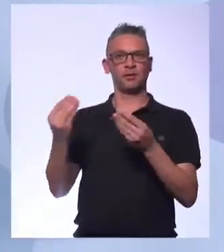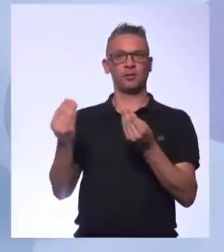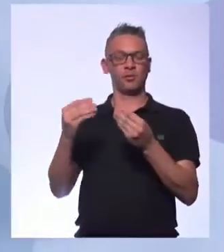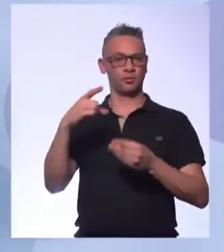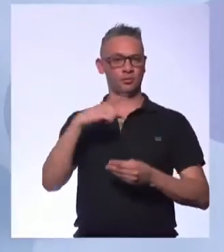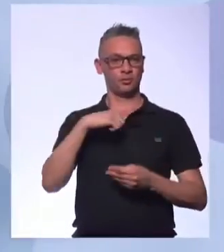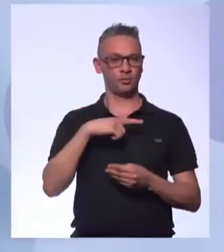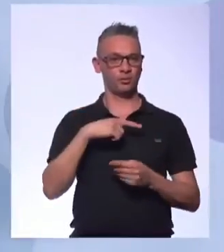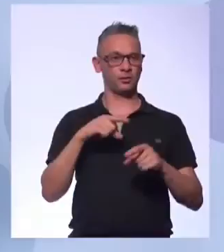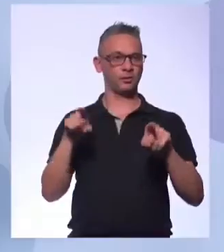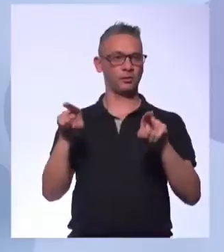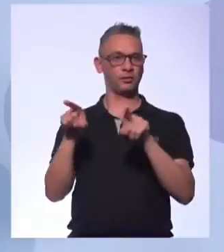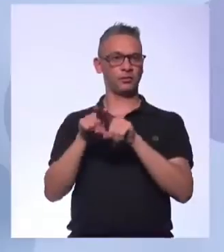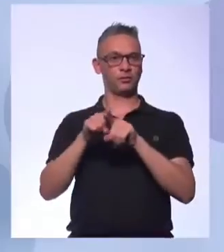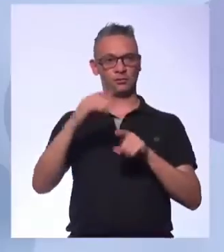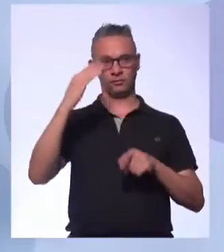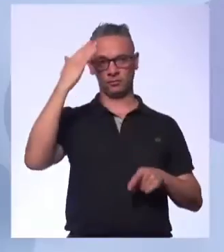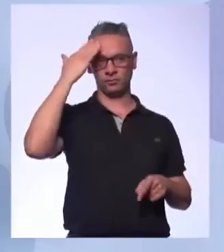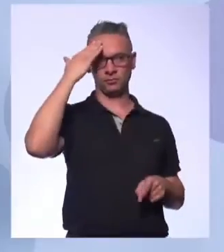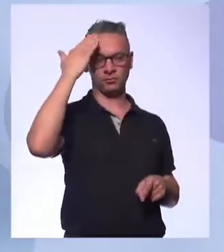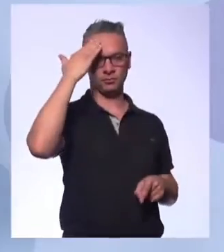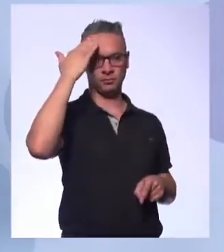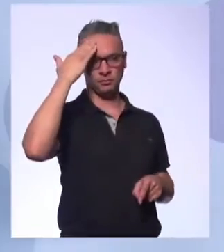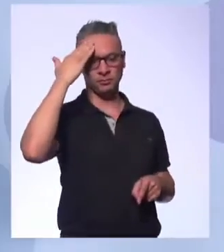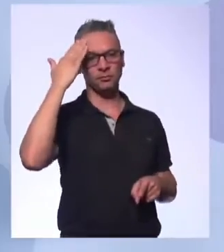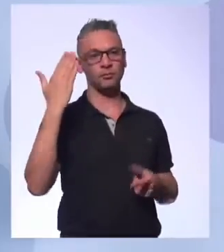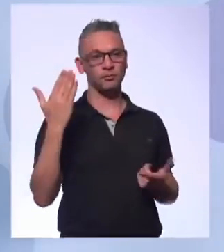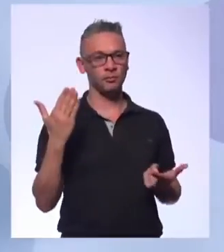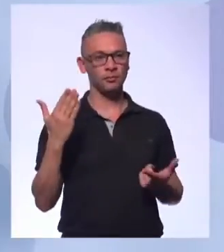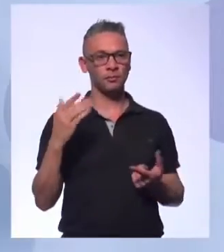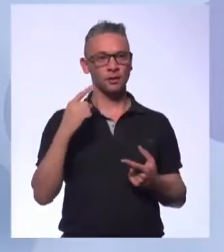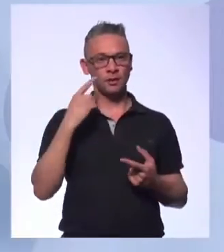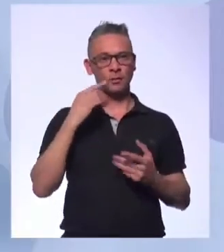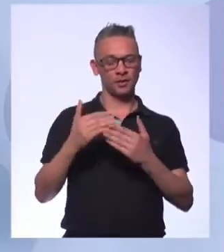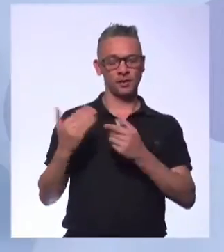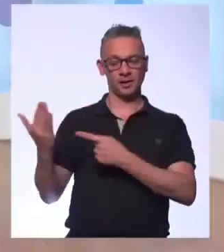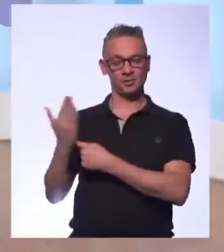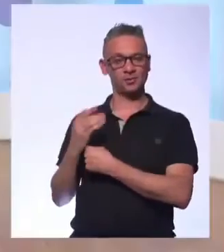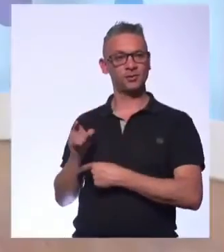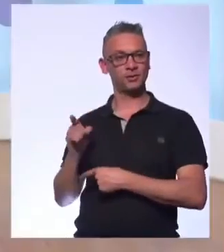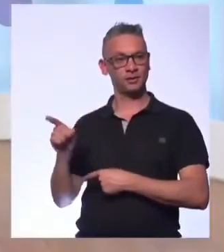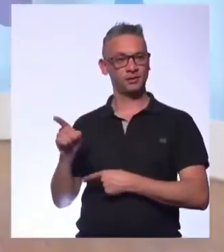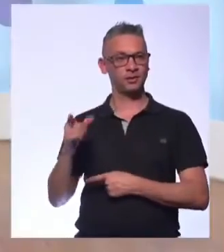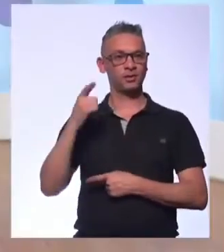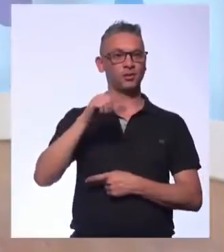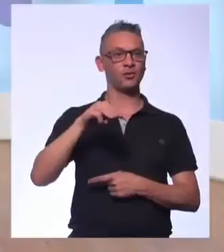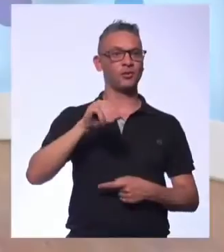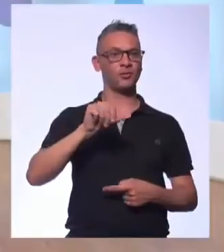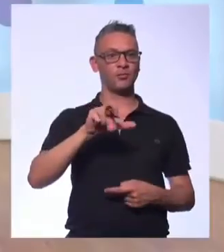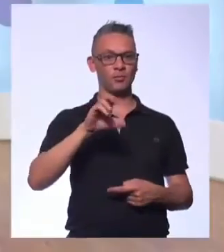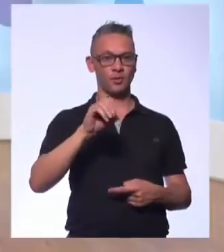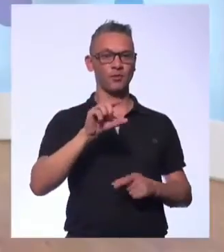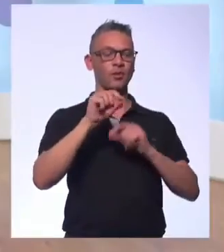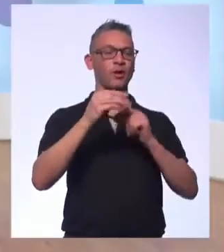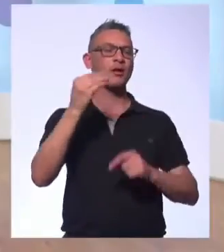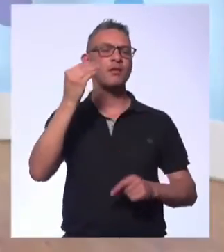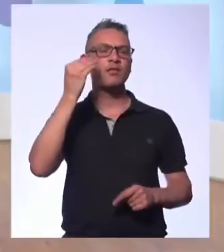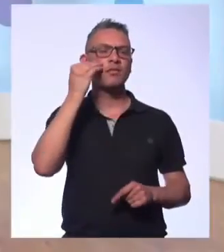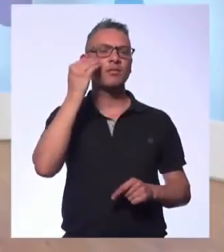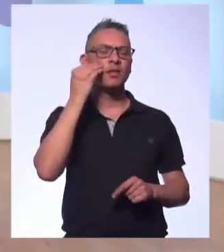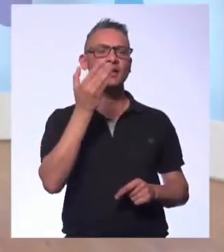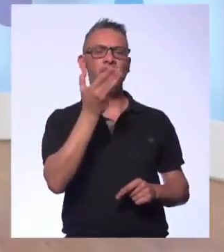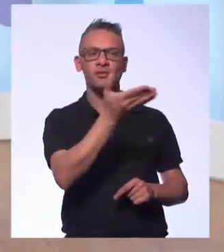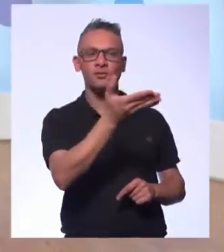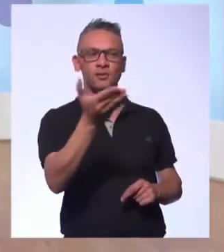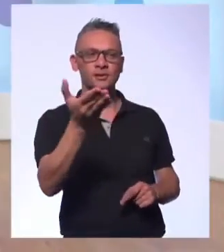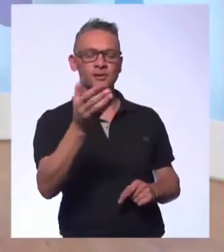capacidade de ser um transformador. E aí para isso, por isso que eu pedi ajuda mais uma vez do Mauro aqui, eu quero fazer com vocês um